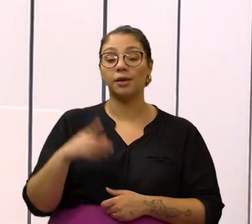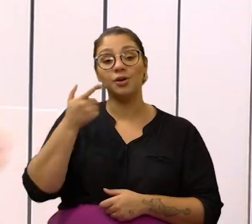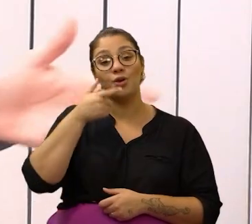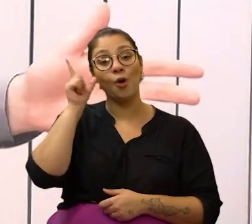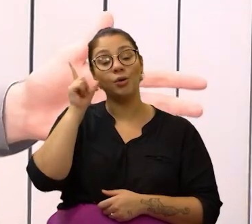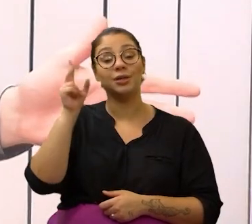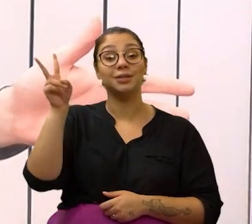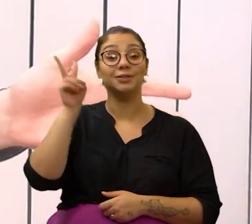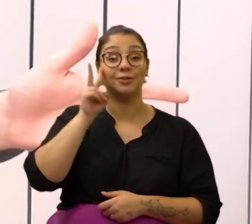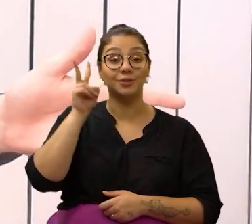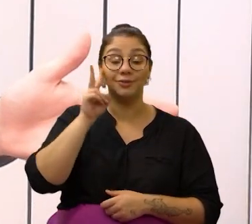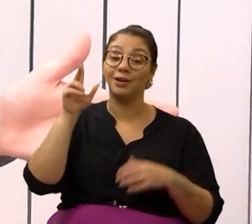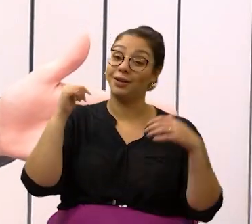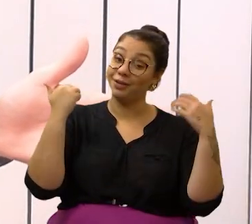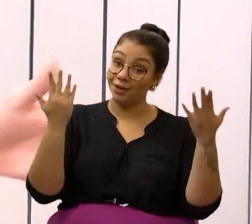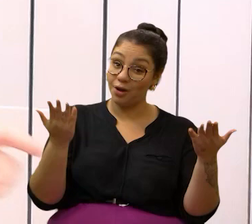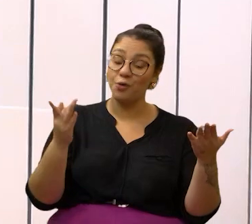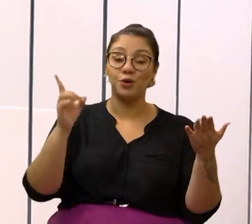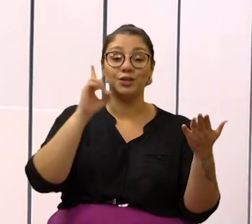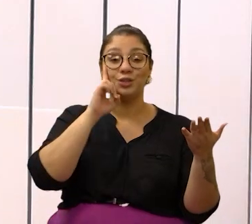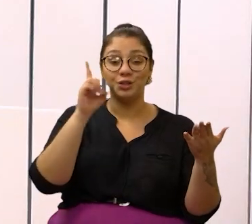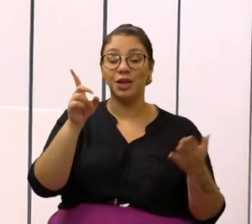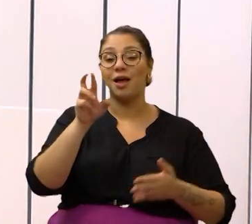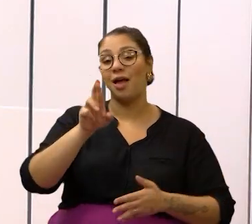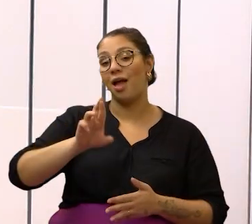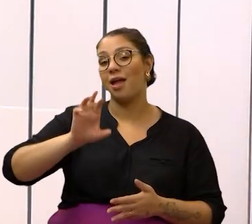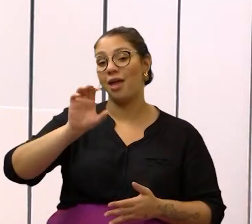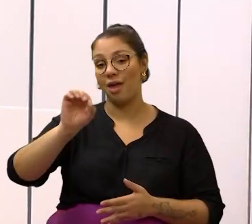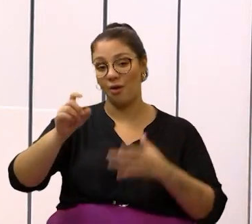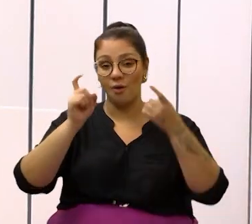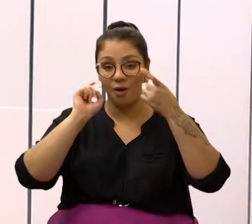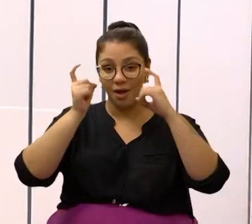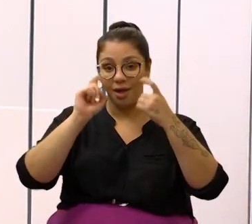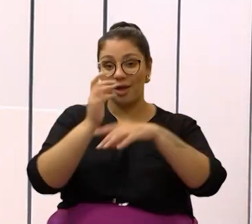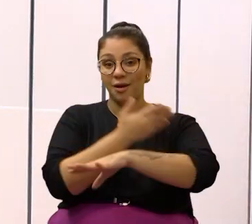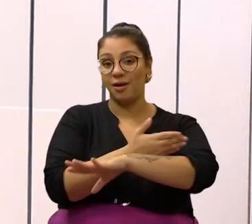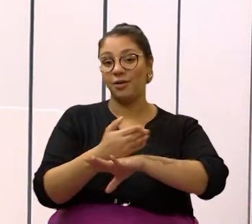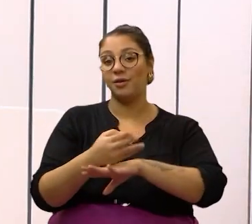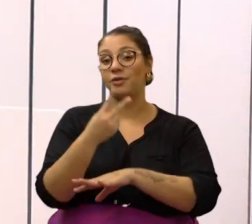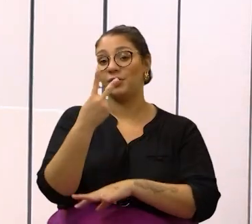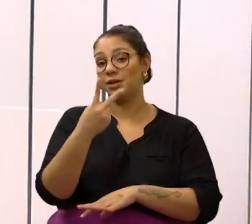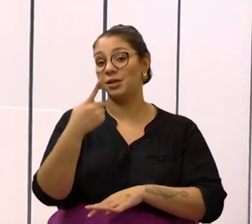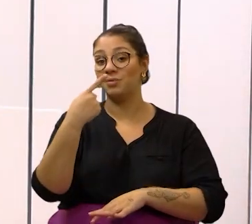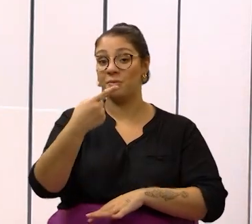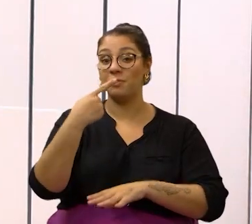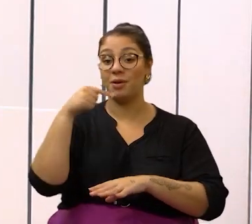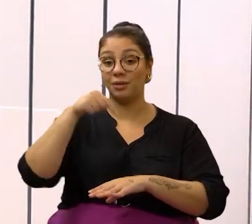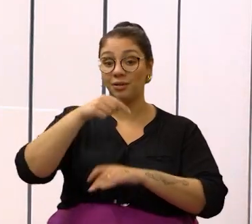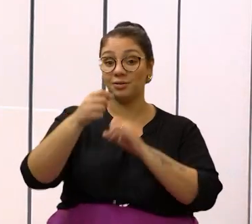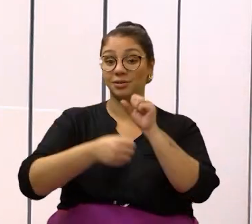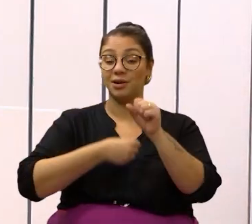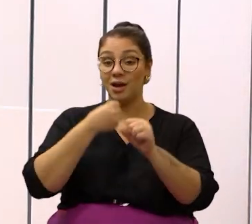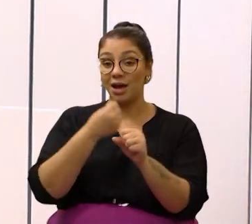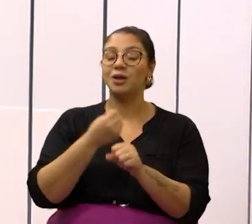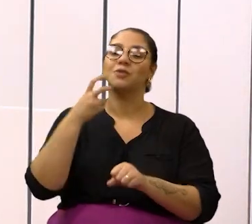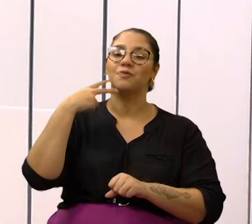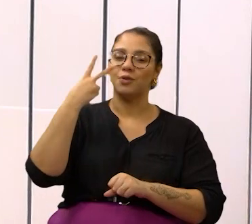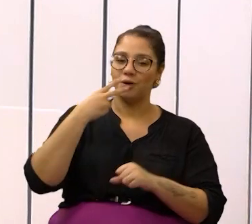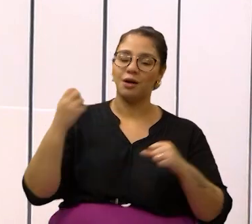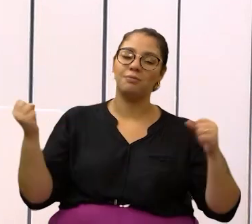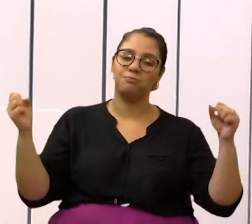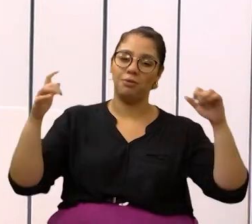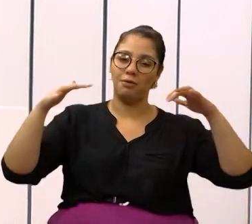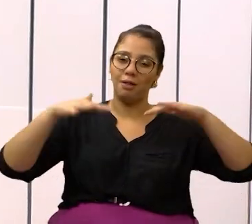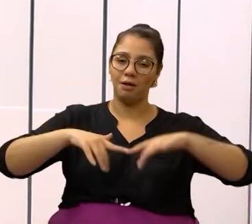E ontem foi segunda-feira, portanto, dia de reunião ordinária, a vigésima primeira do ano, os